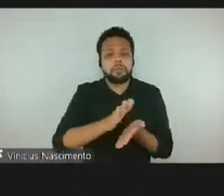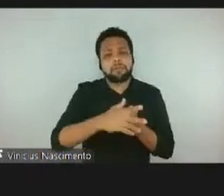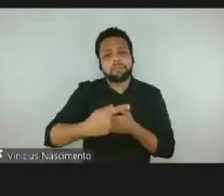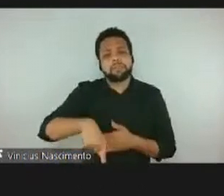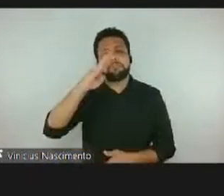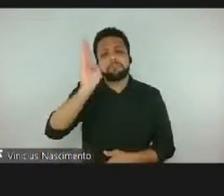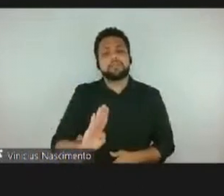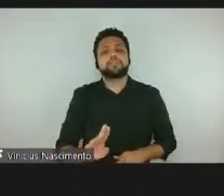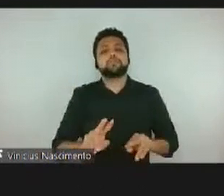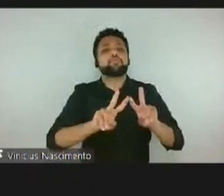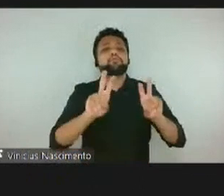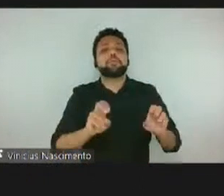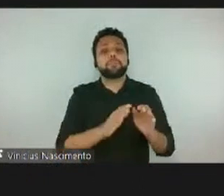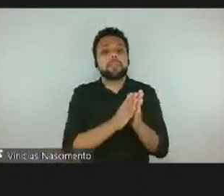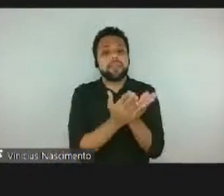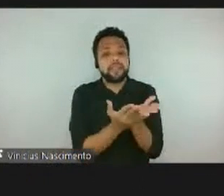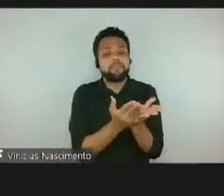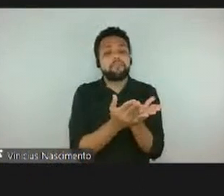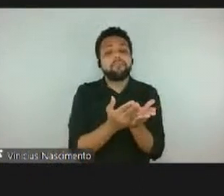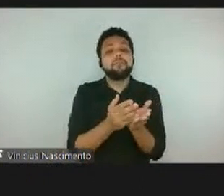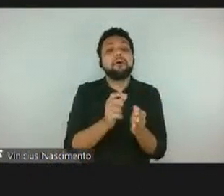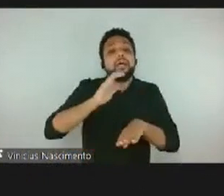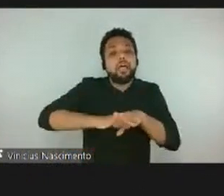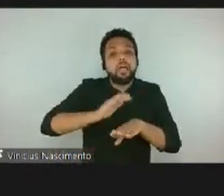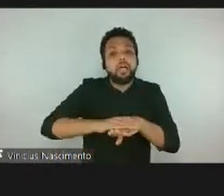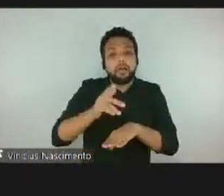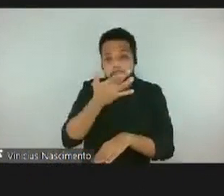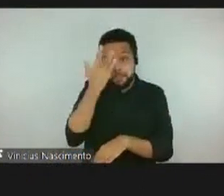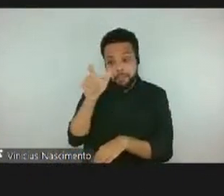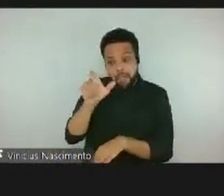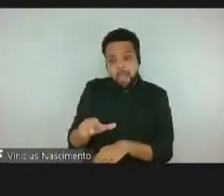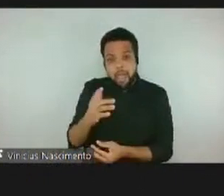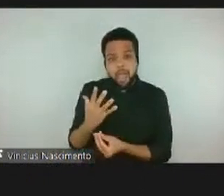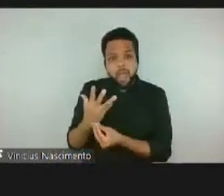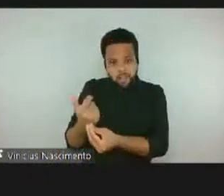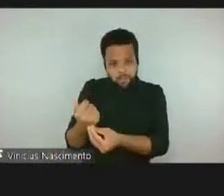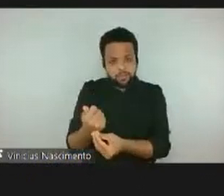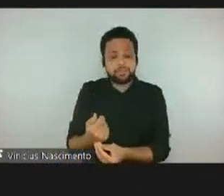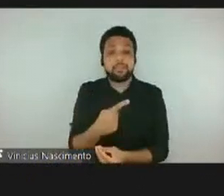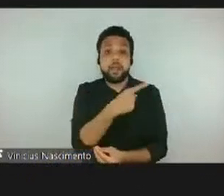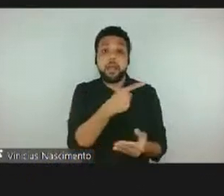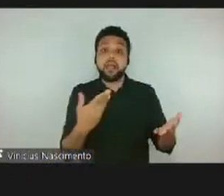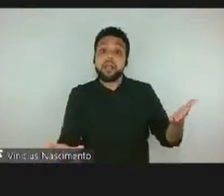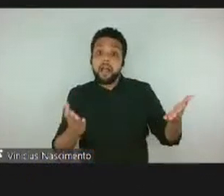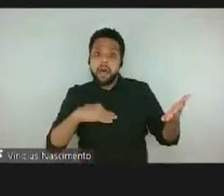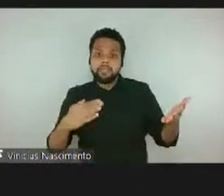artista. E esse catálogo é um dos importantíssimos documentos que a gente